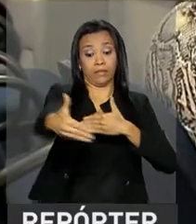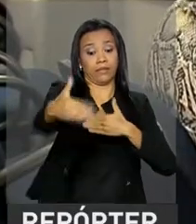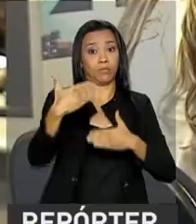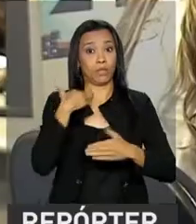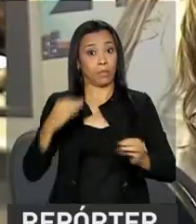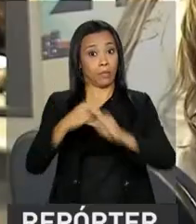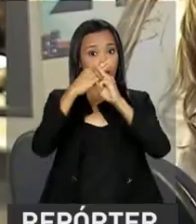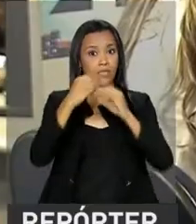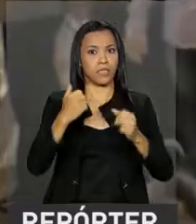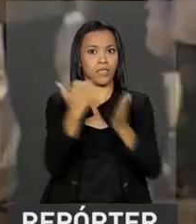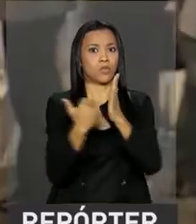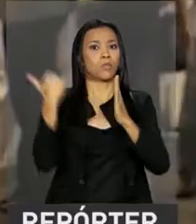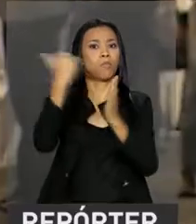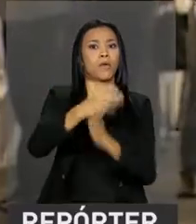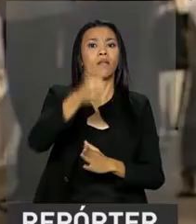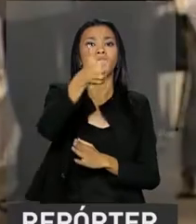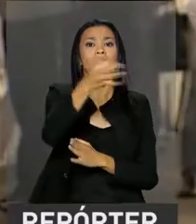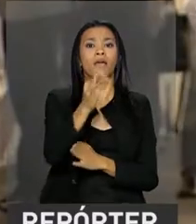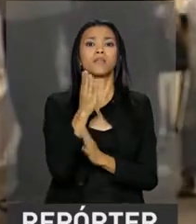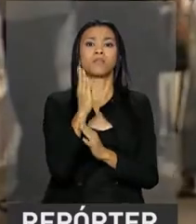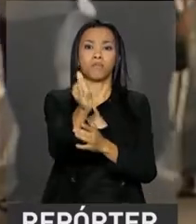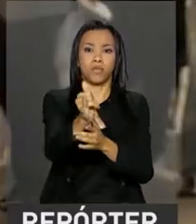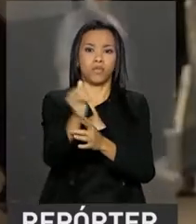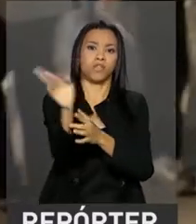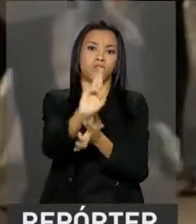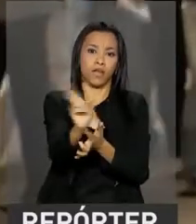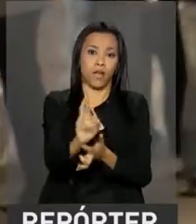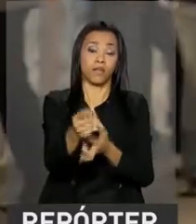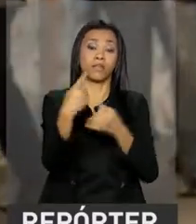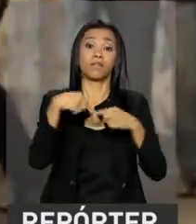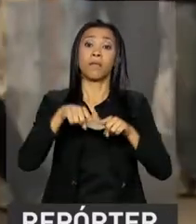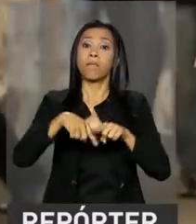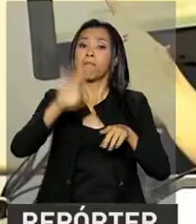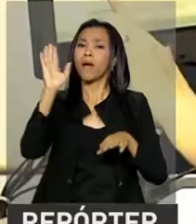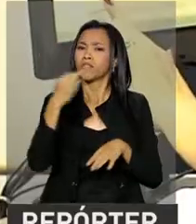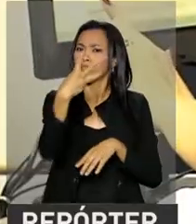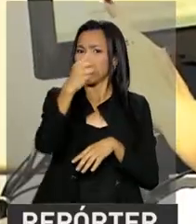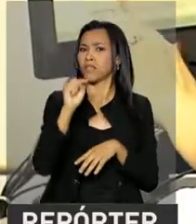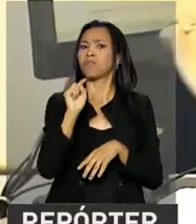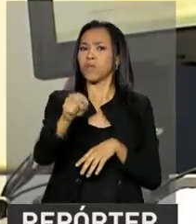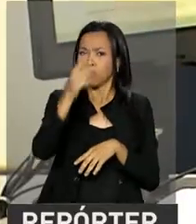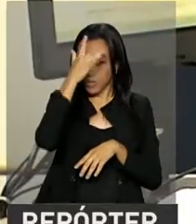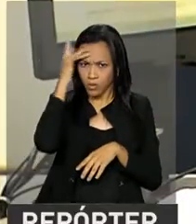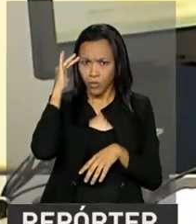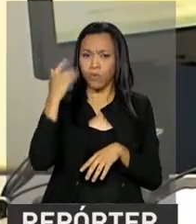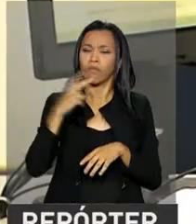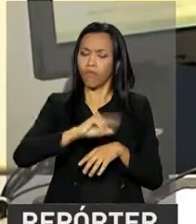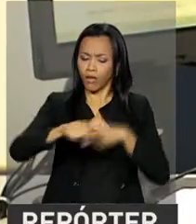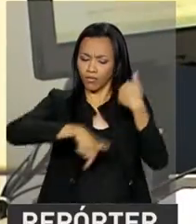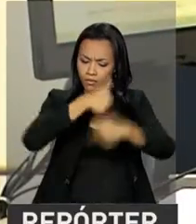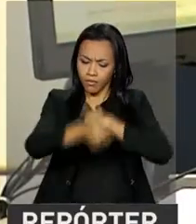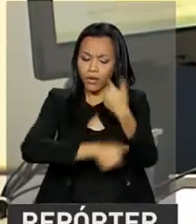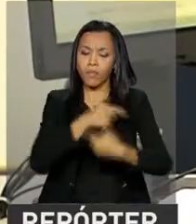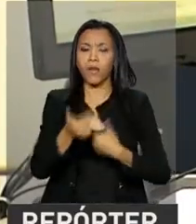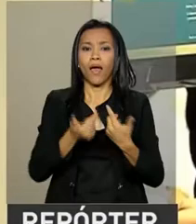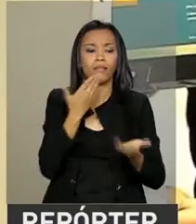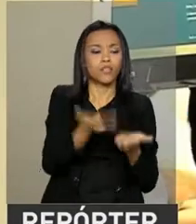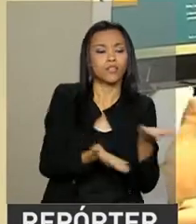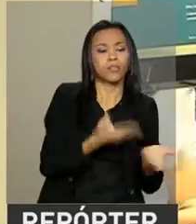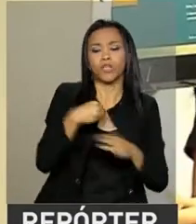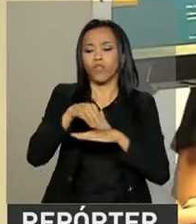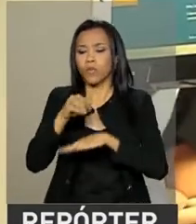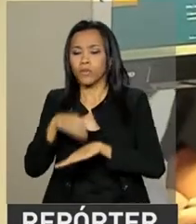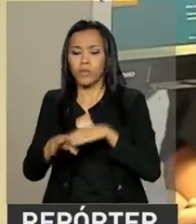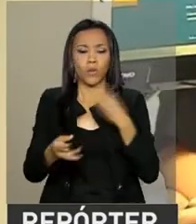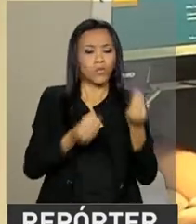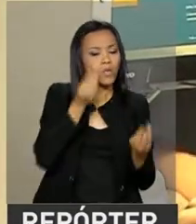superem os 10 bilhões de reais. Mais de 3 mil funcionários vão trabalhar durante o fim de semana, prestando atendimento na